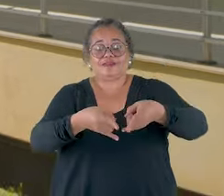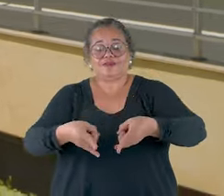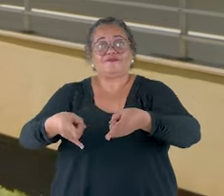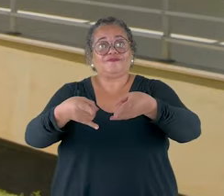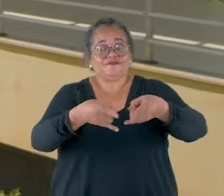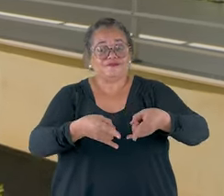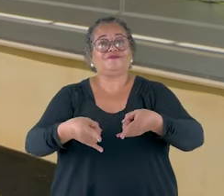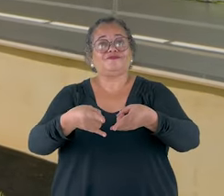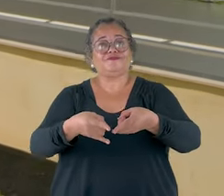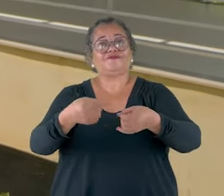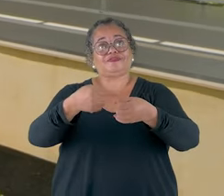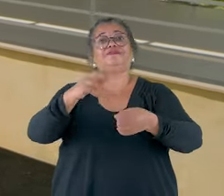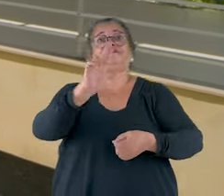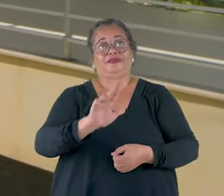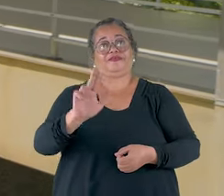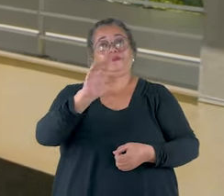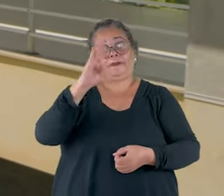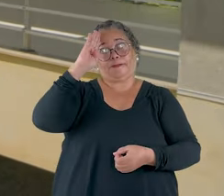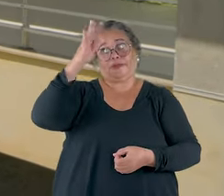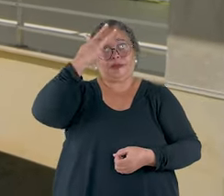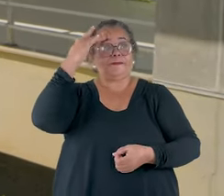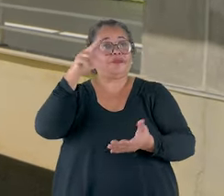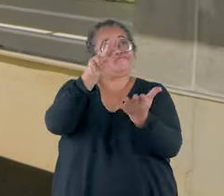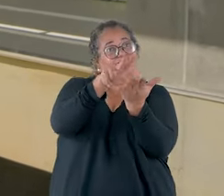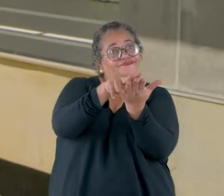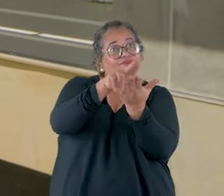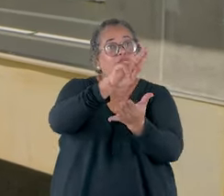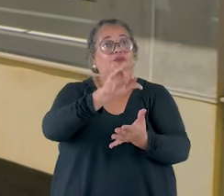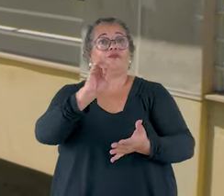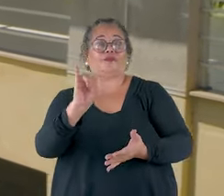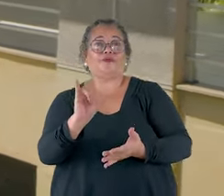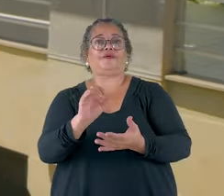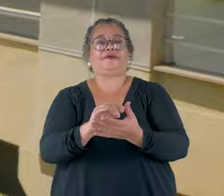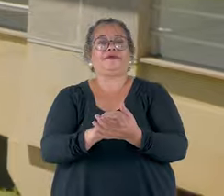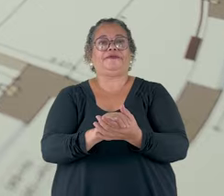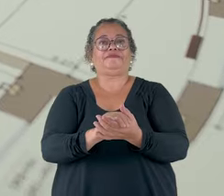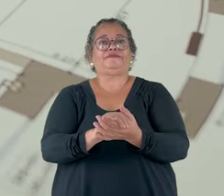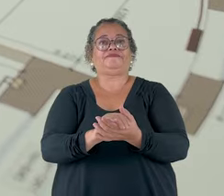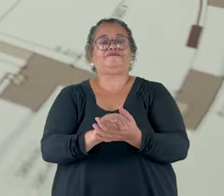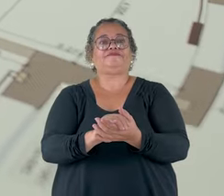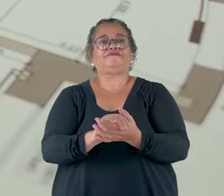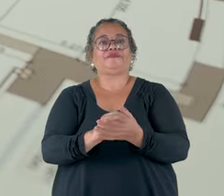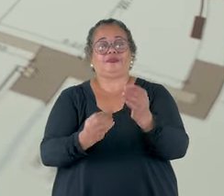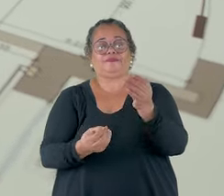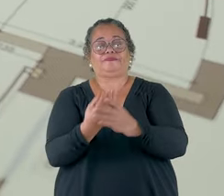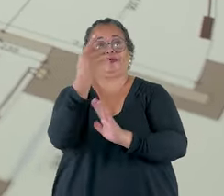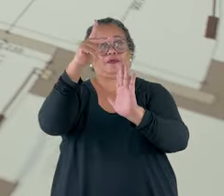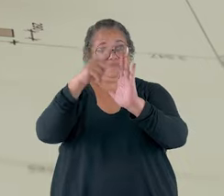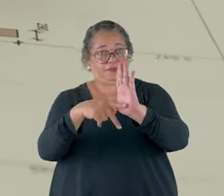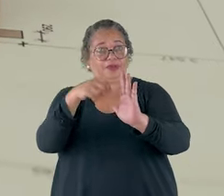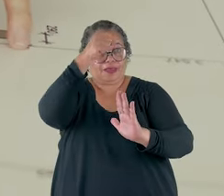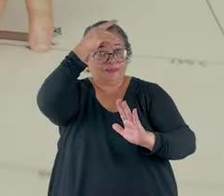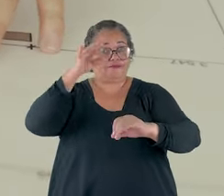ampliar a oferta de leitos em Uberlândia, especialmente para pacientes internados nas UAS. Para desenvolver o projeto,